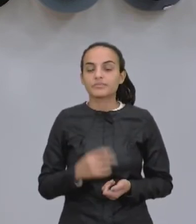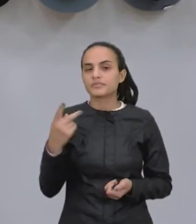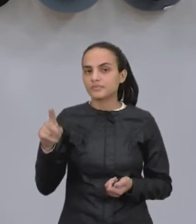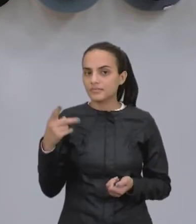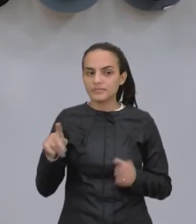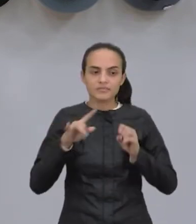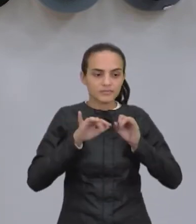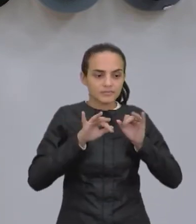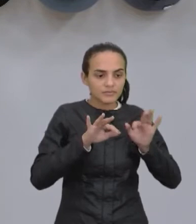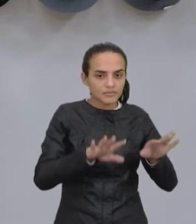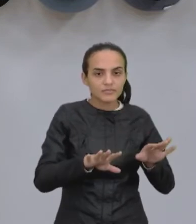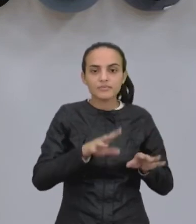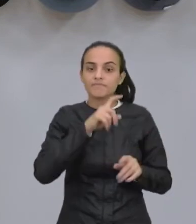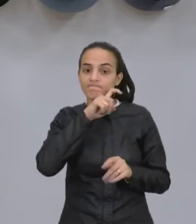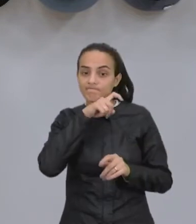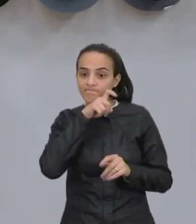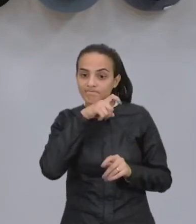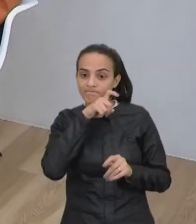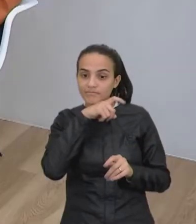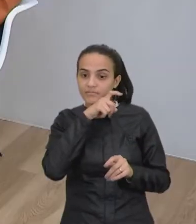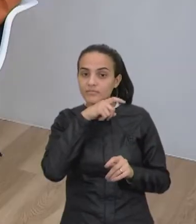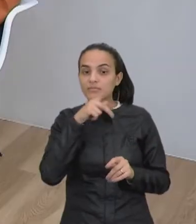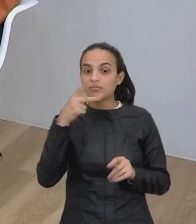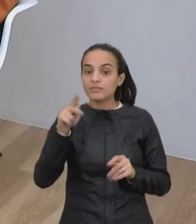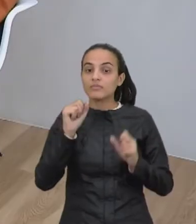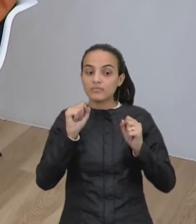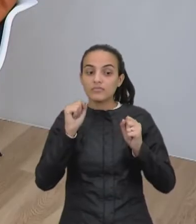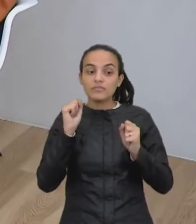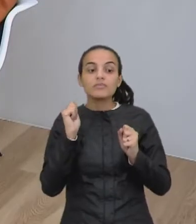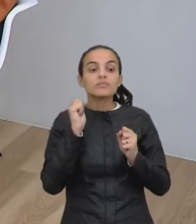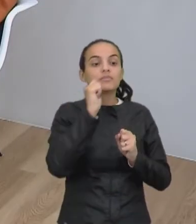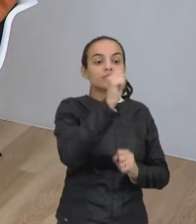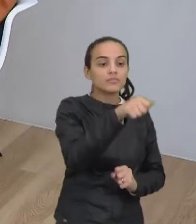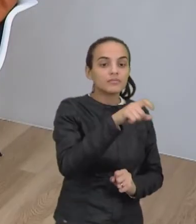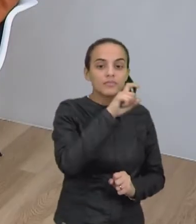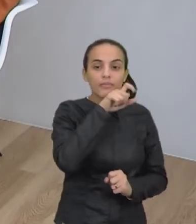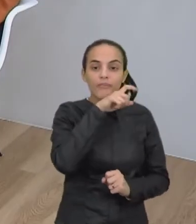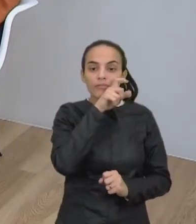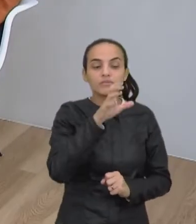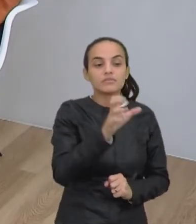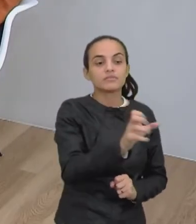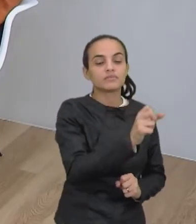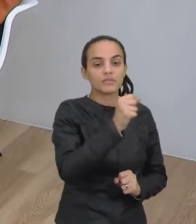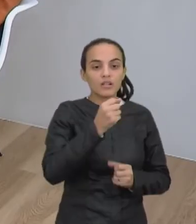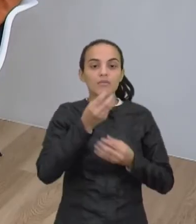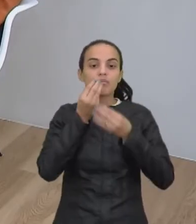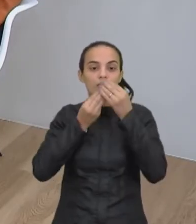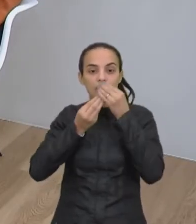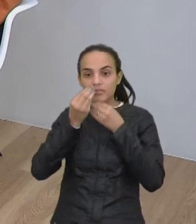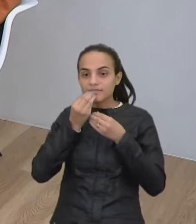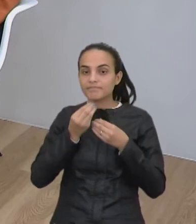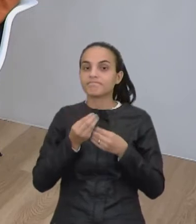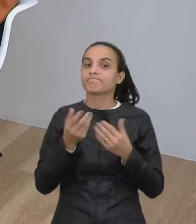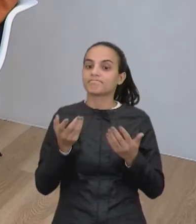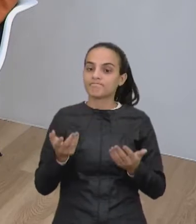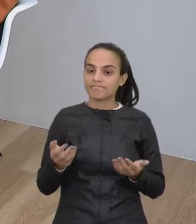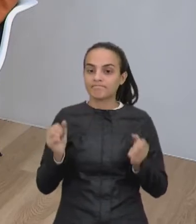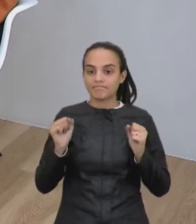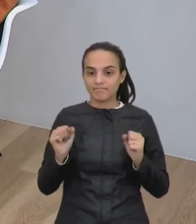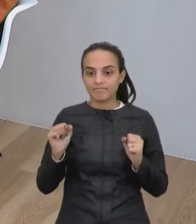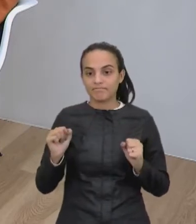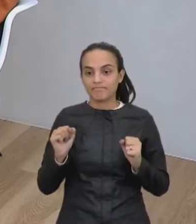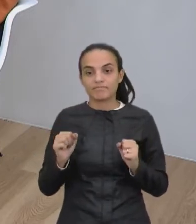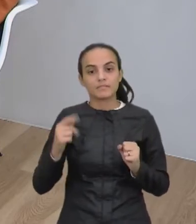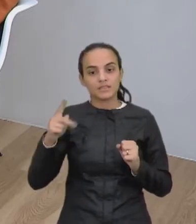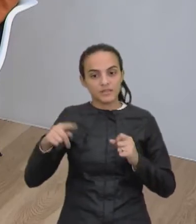contaminando aquele peixe que um dia você pode vir a pescar, né, alguém pode vir a pescar para você se alimentar. Exatamente, né. Então